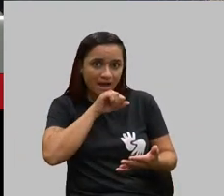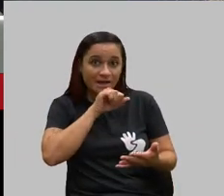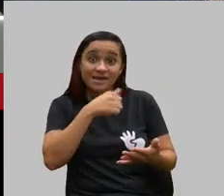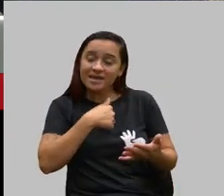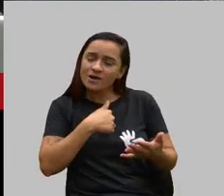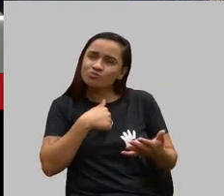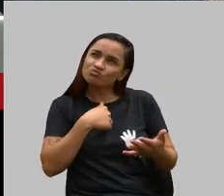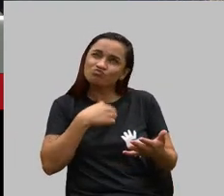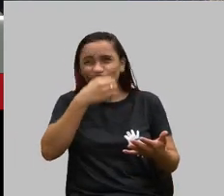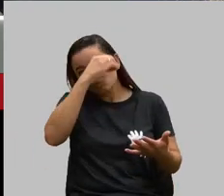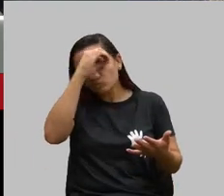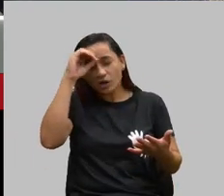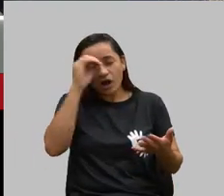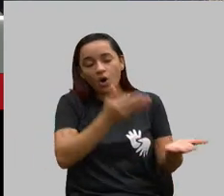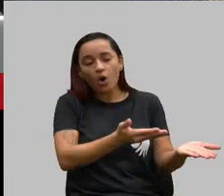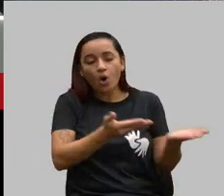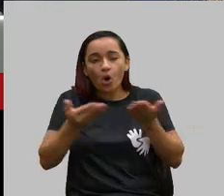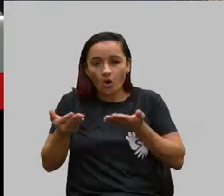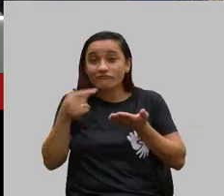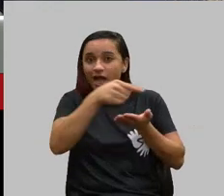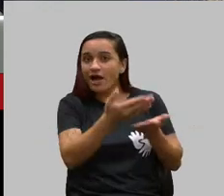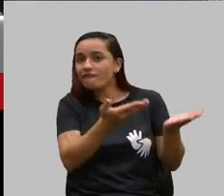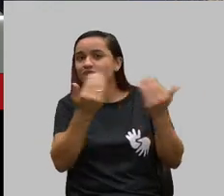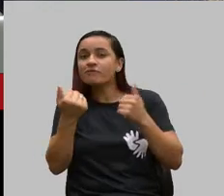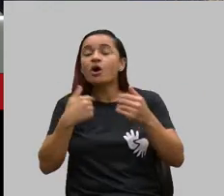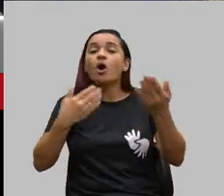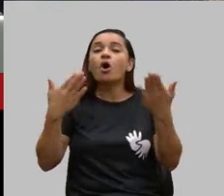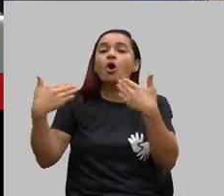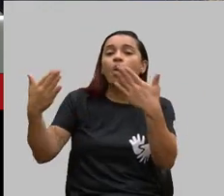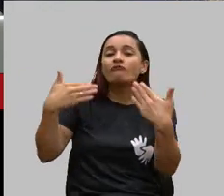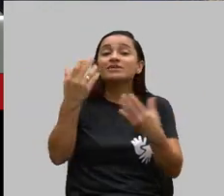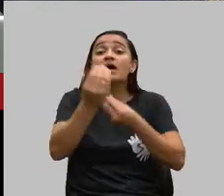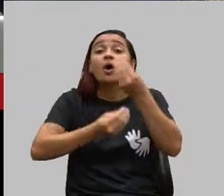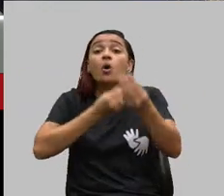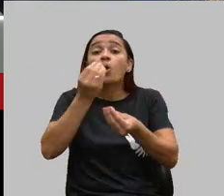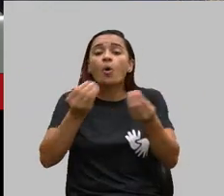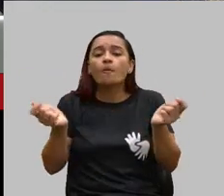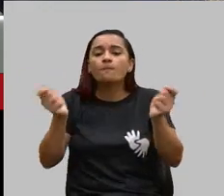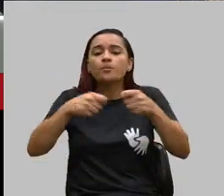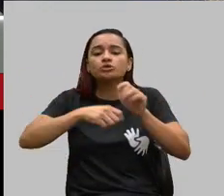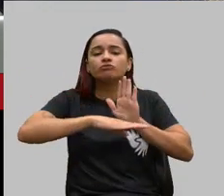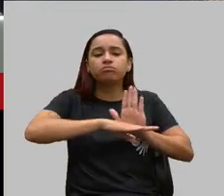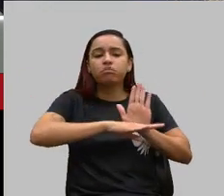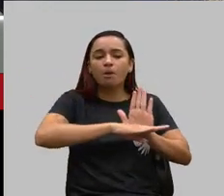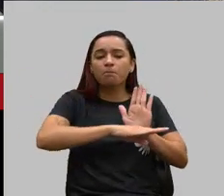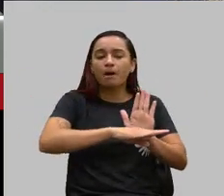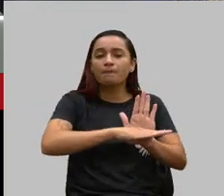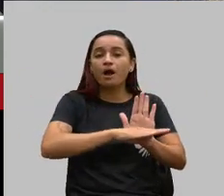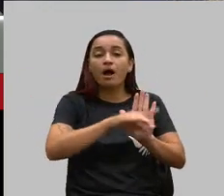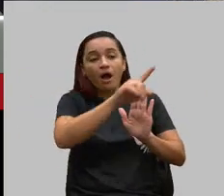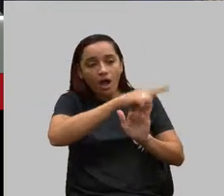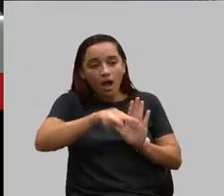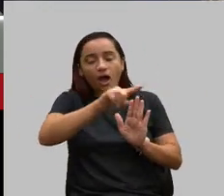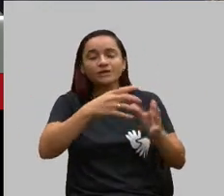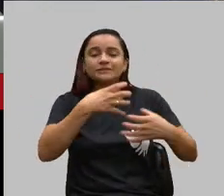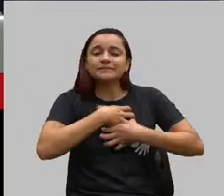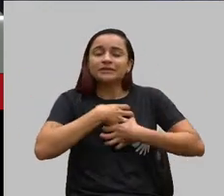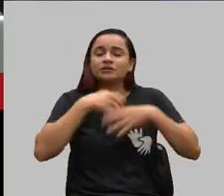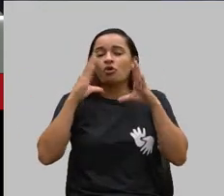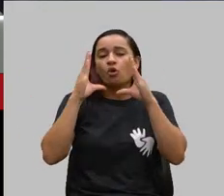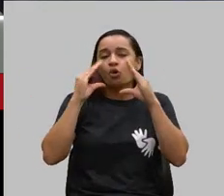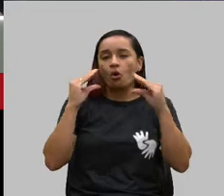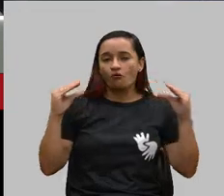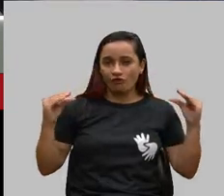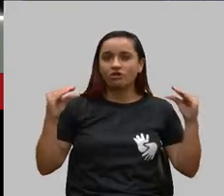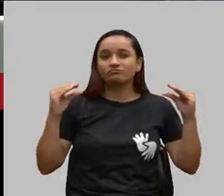conversar sobre formas que poderíamos atendê-las para elas ficarem mais confortáveis a partir do